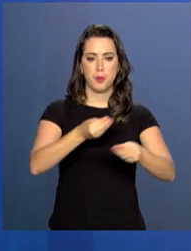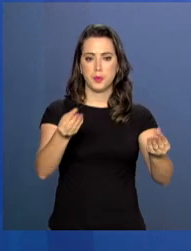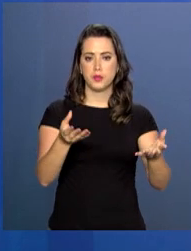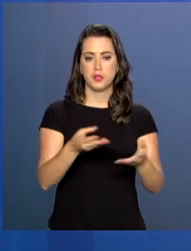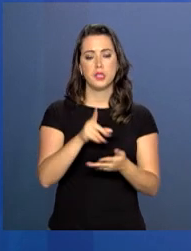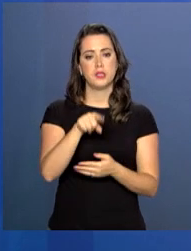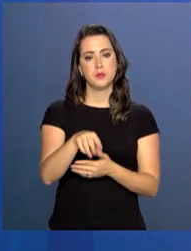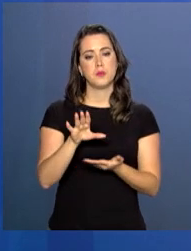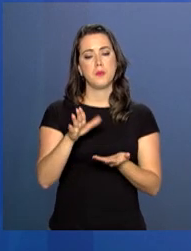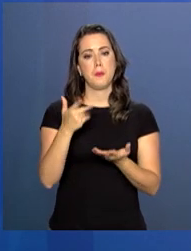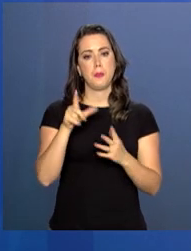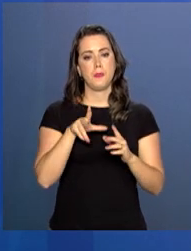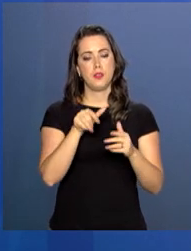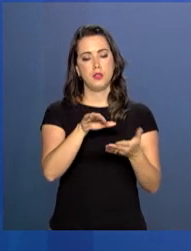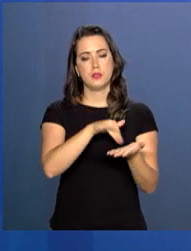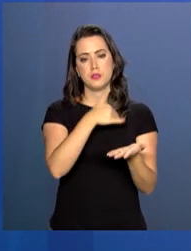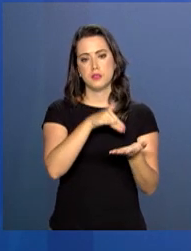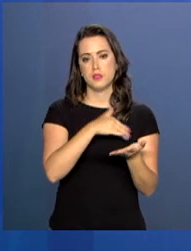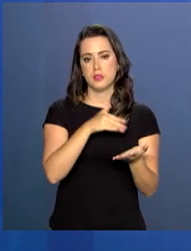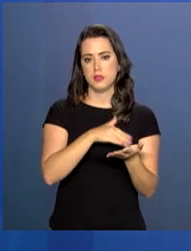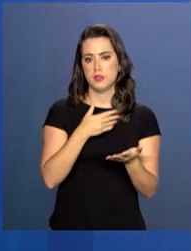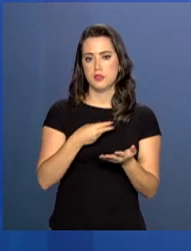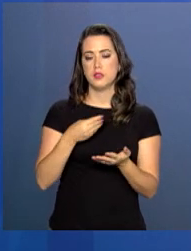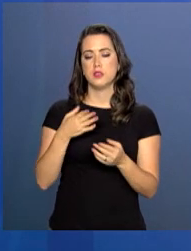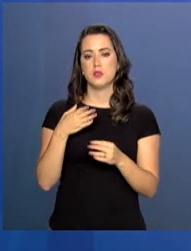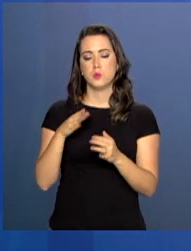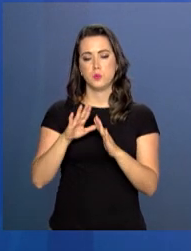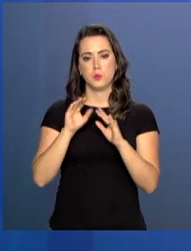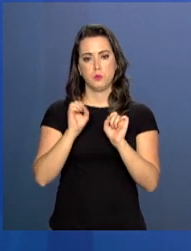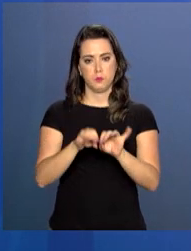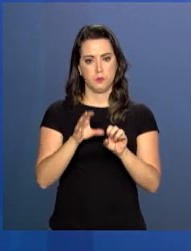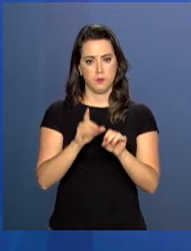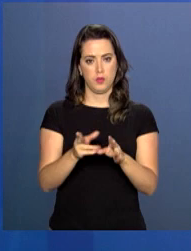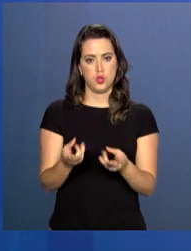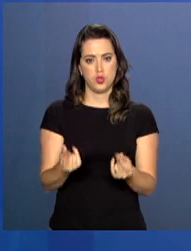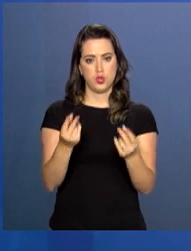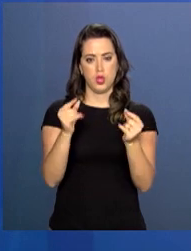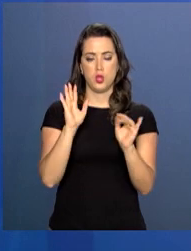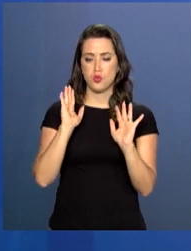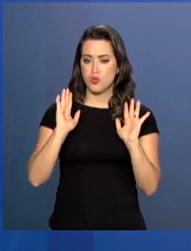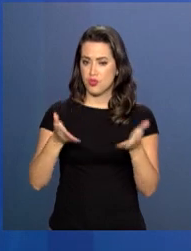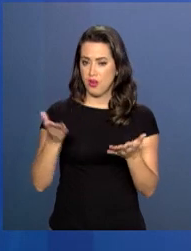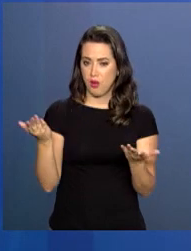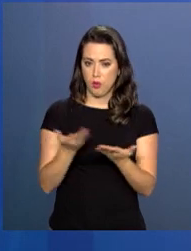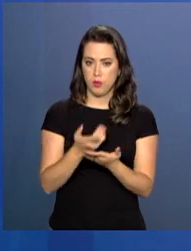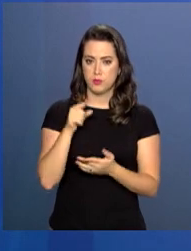Educação terão acesso aos recursos do fundo desde já.